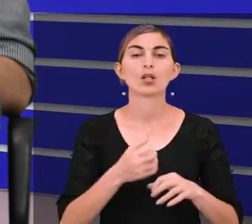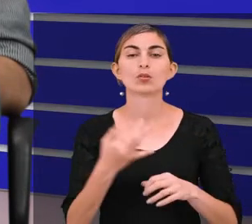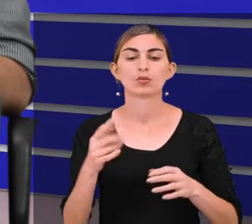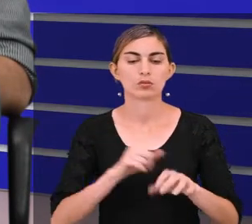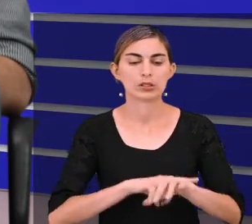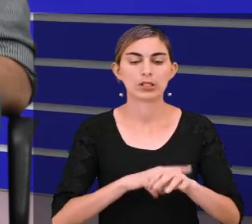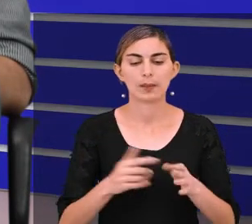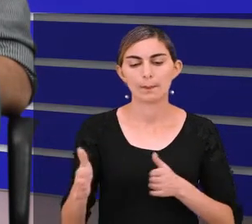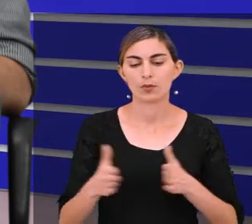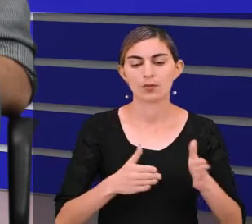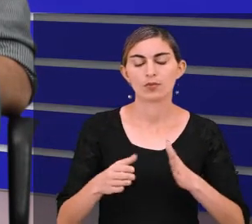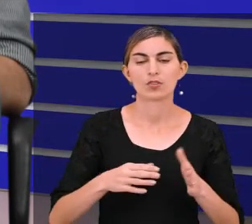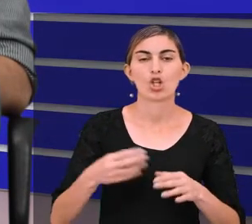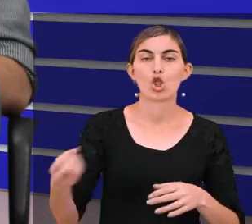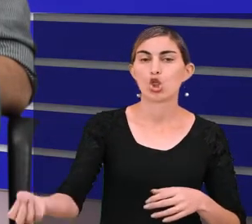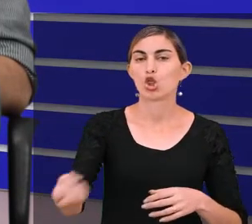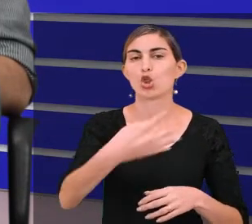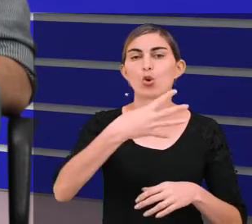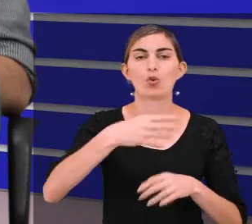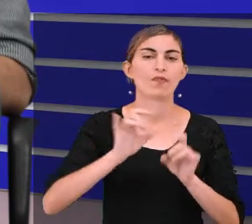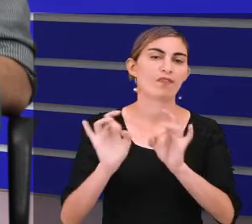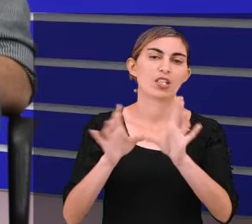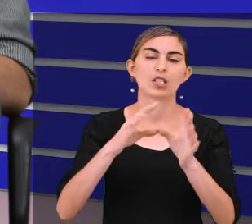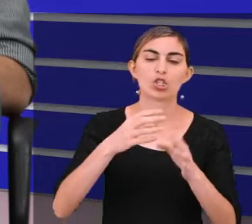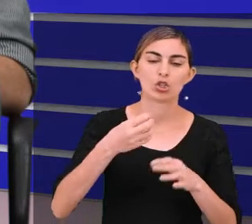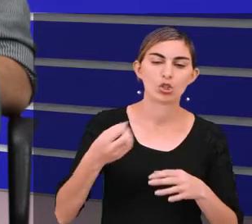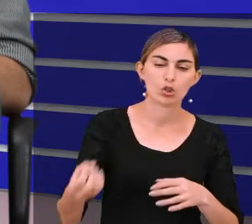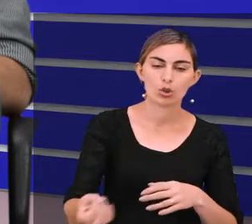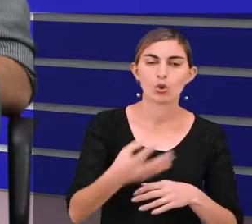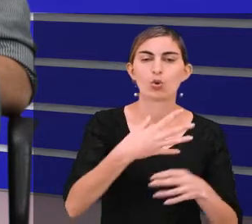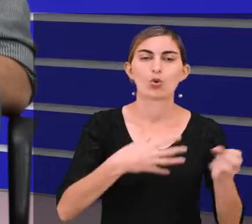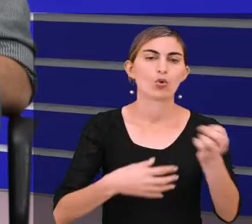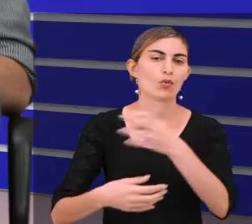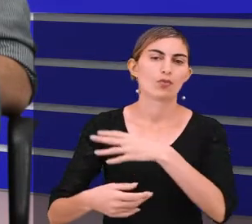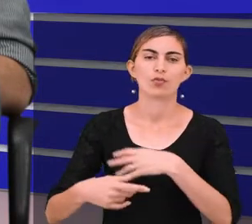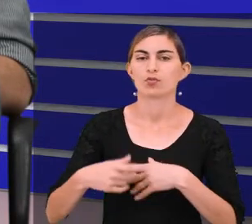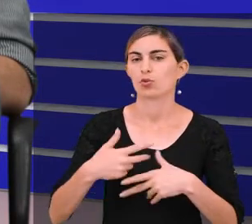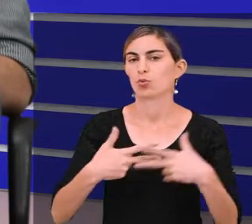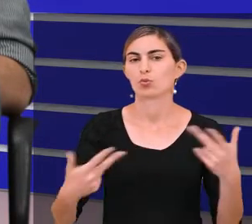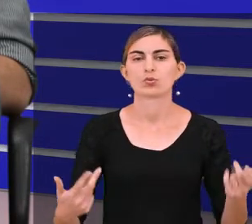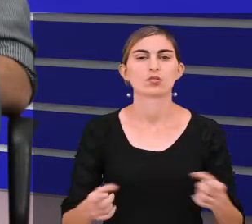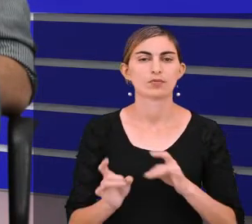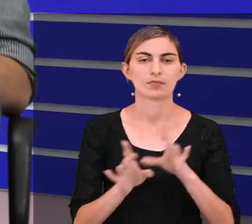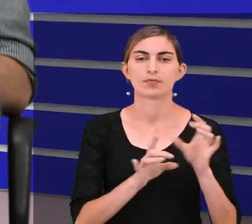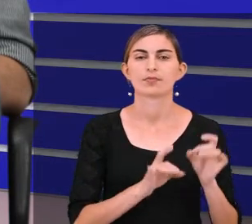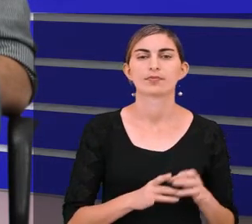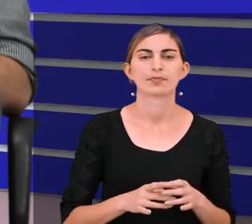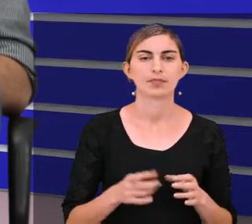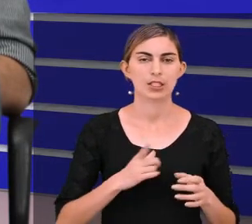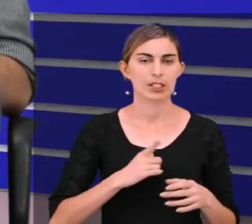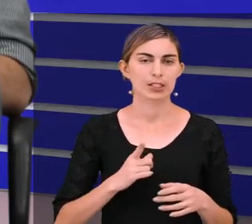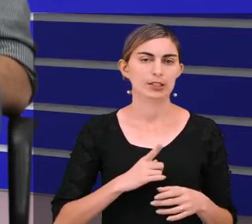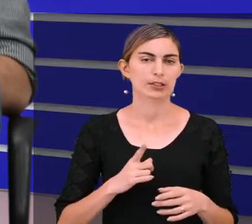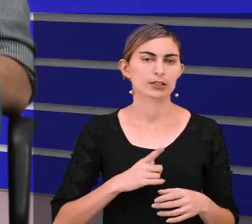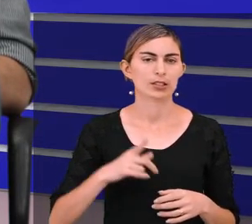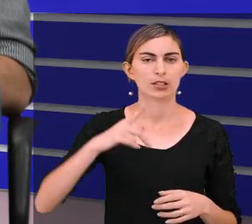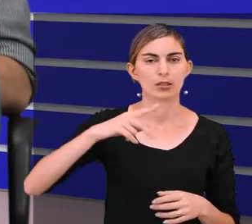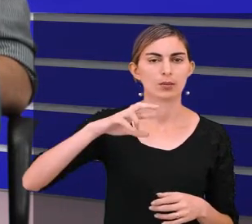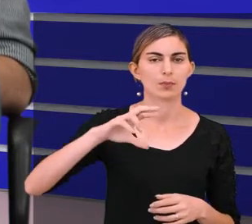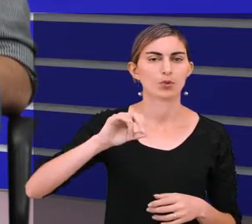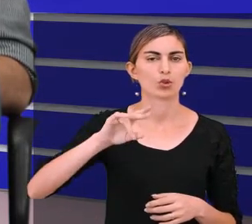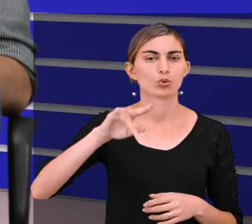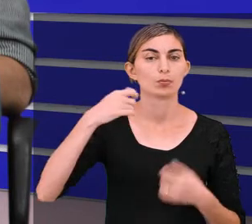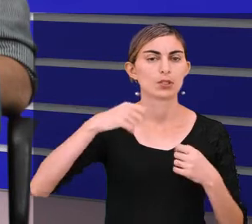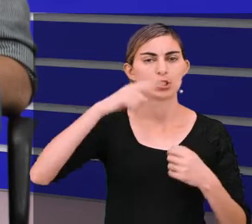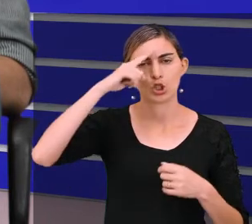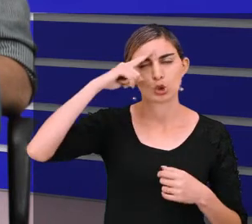quanto tempo você faz o lançamento desses novos produtos? A gente tem aquele produto que tem que